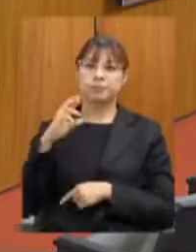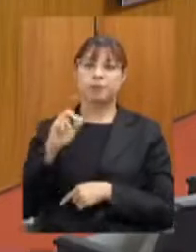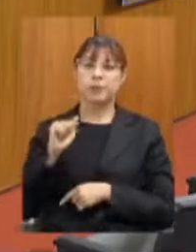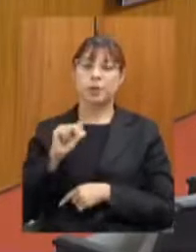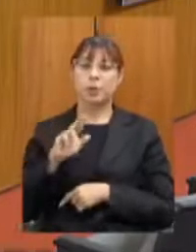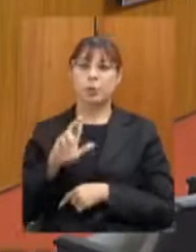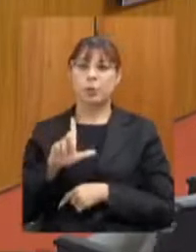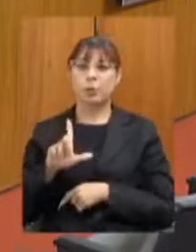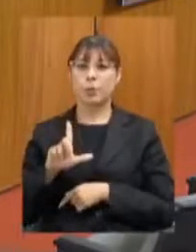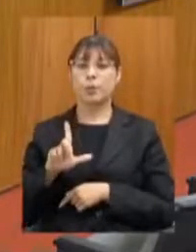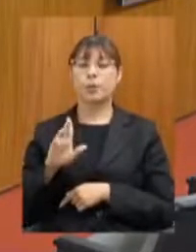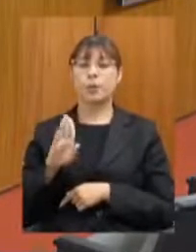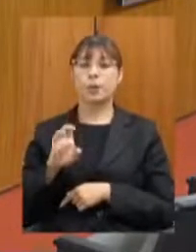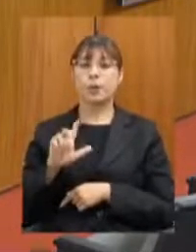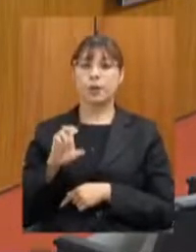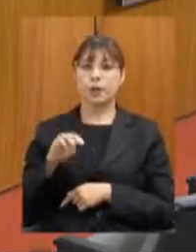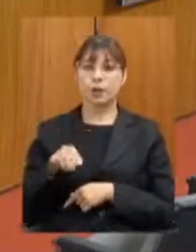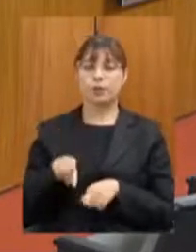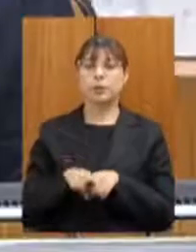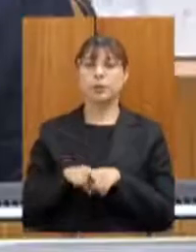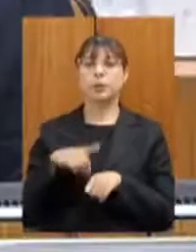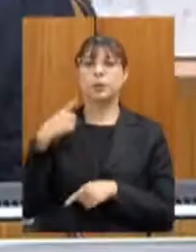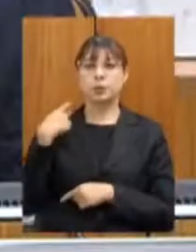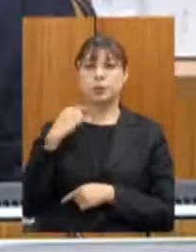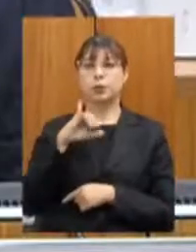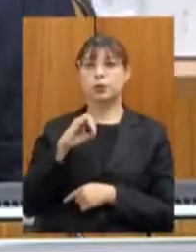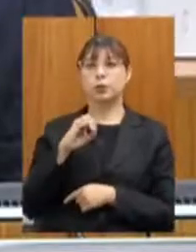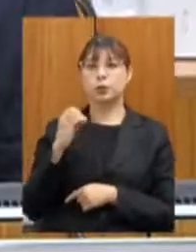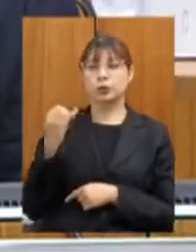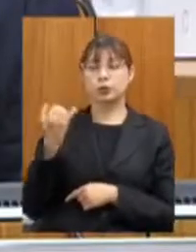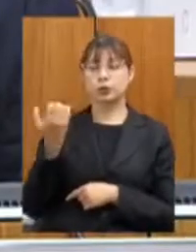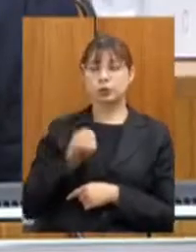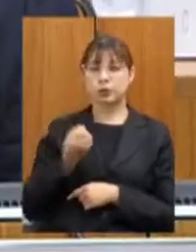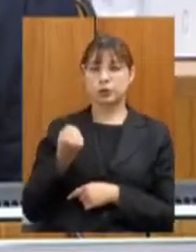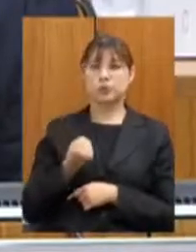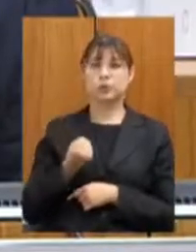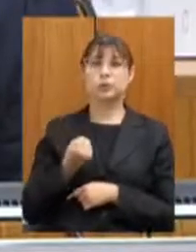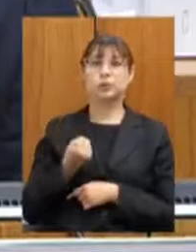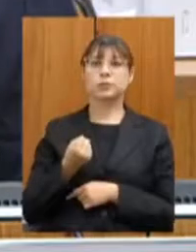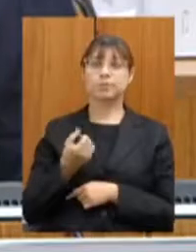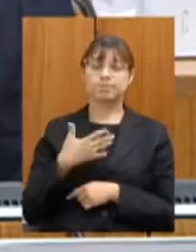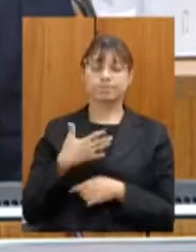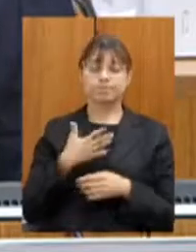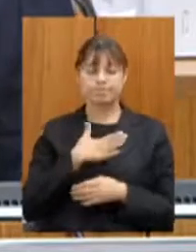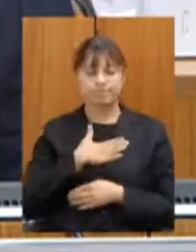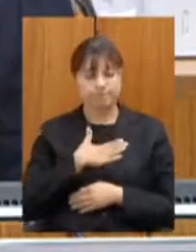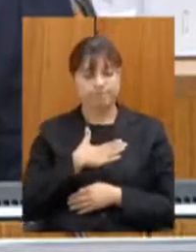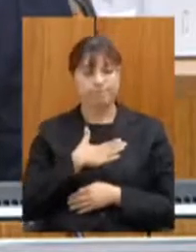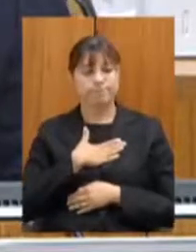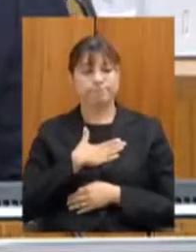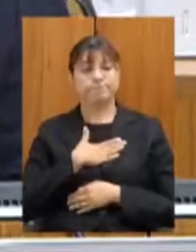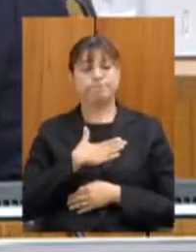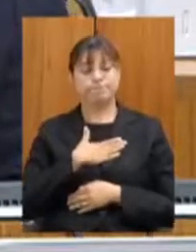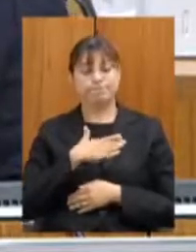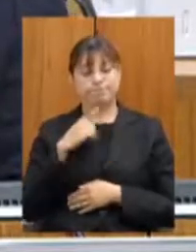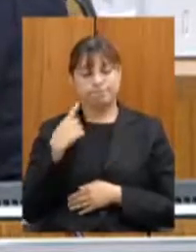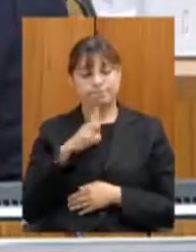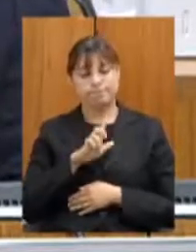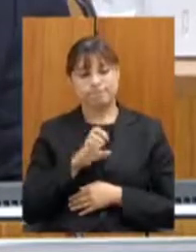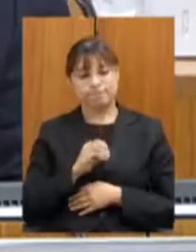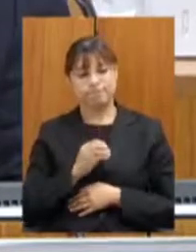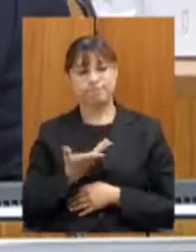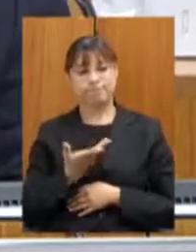deputado João Leite, deputado Léo, queria me solidarizar com essa perda, espero que